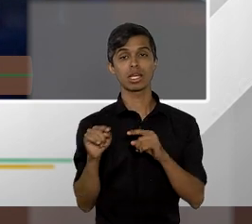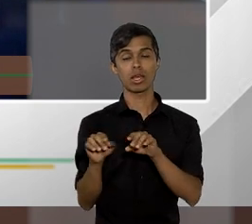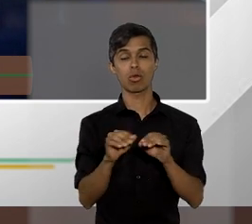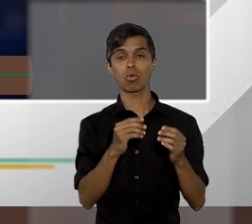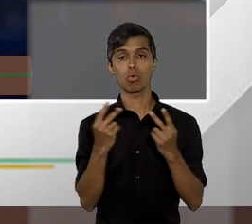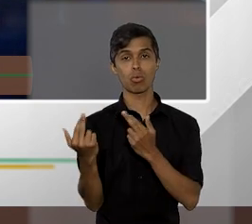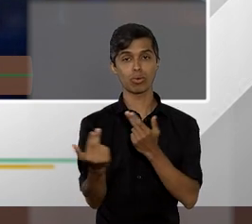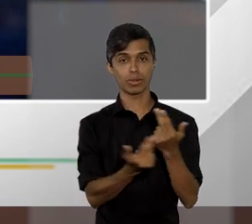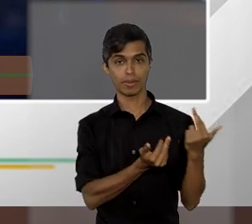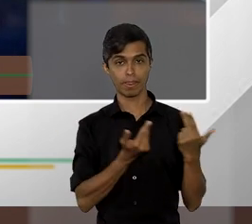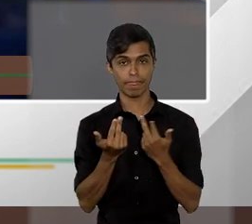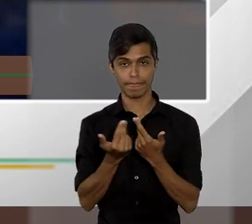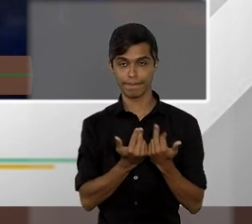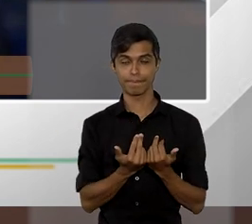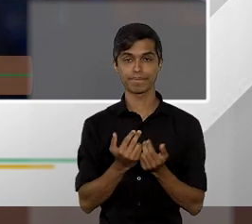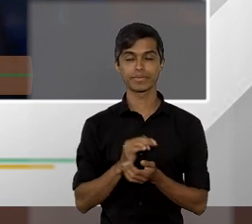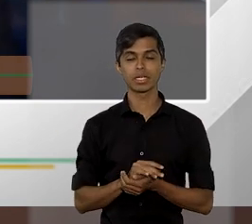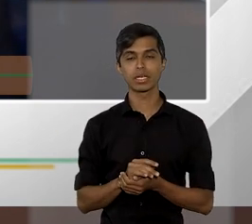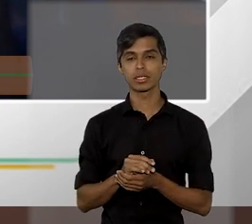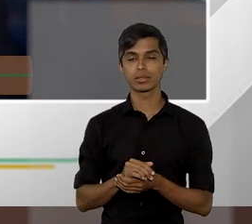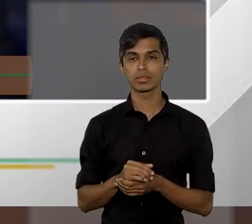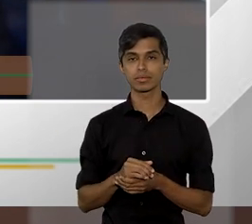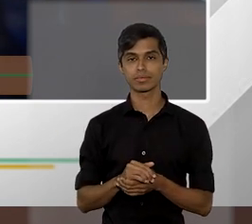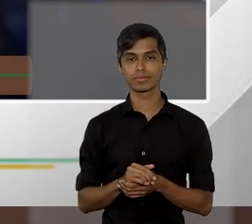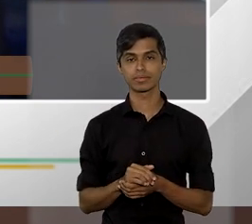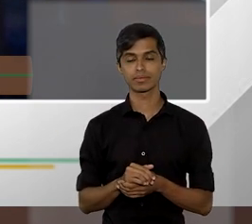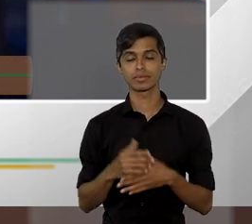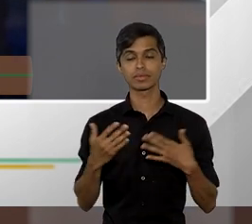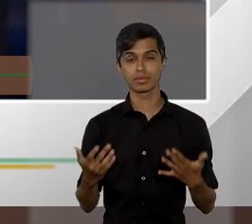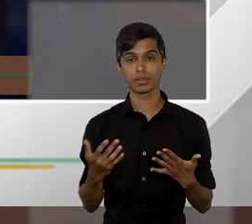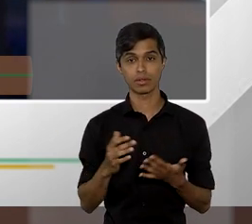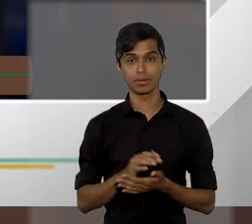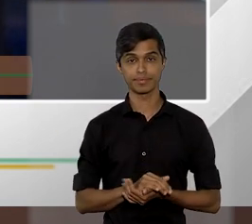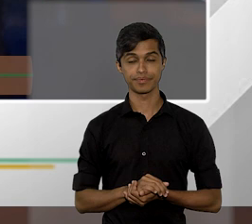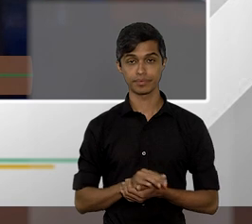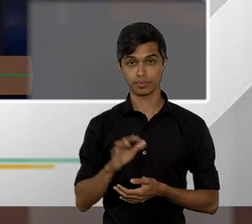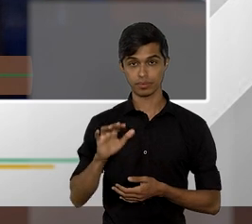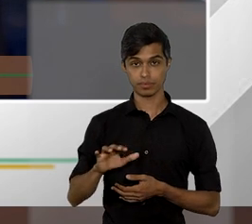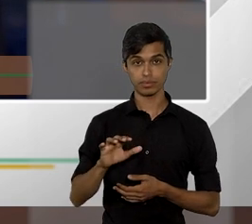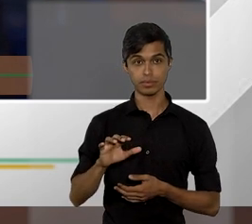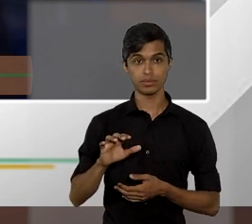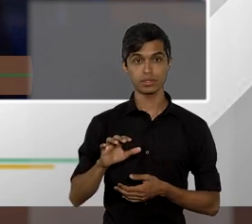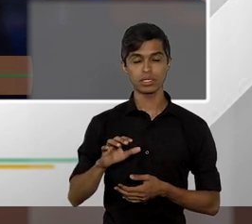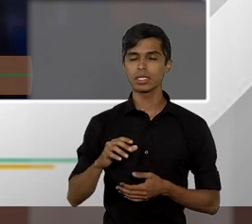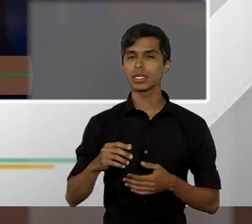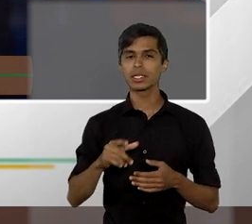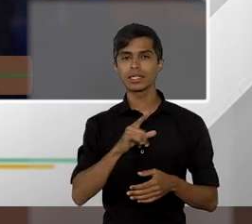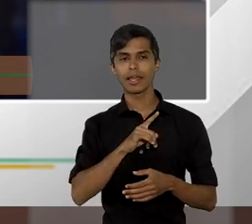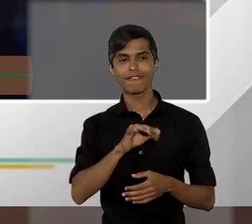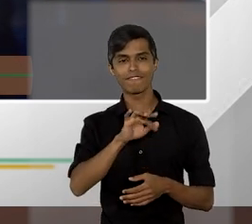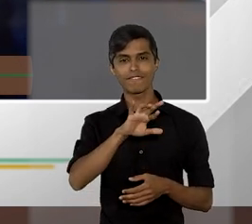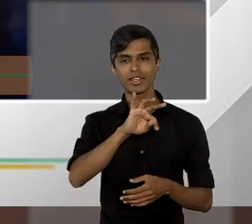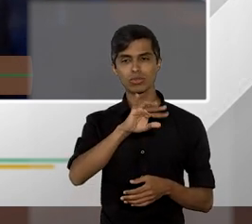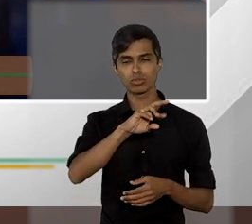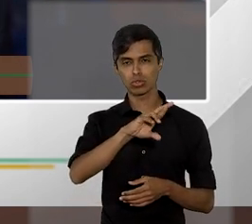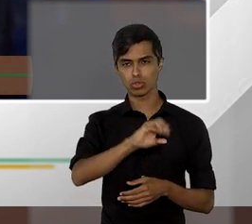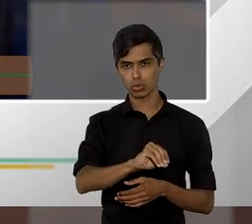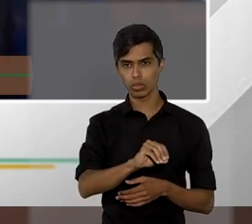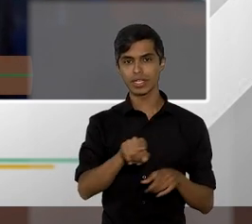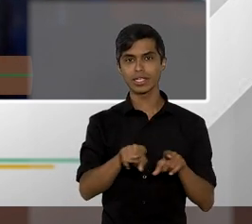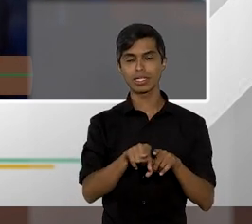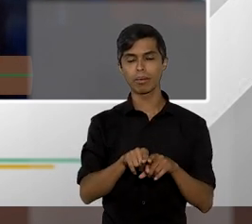idênticas no país todo quer dizer então ele serve como filtro e ele serve como